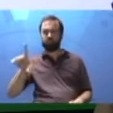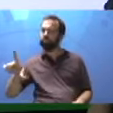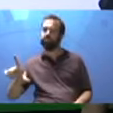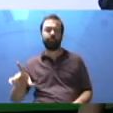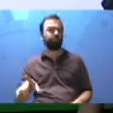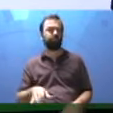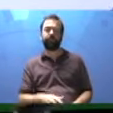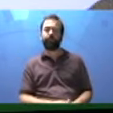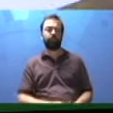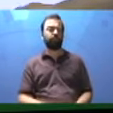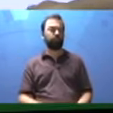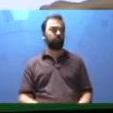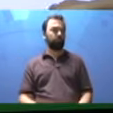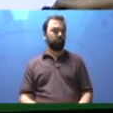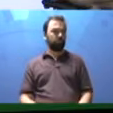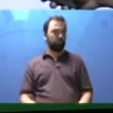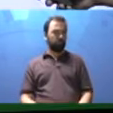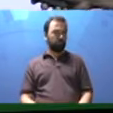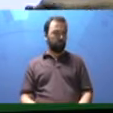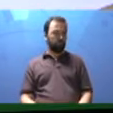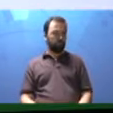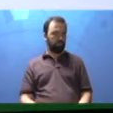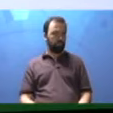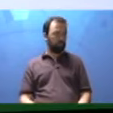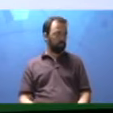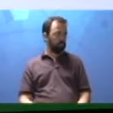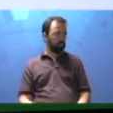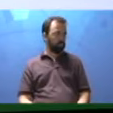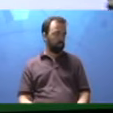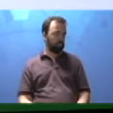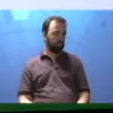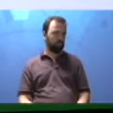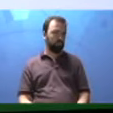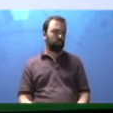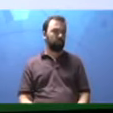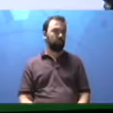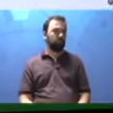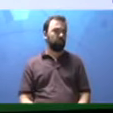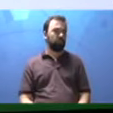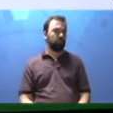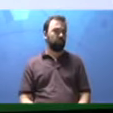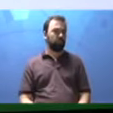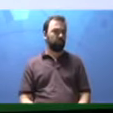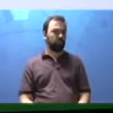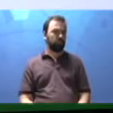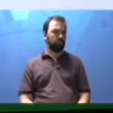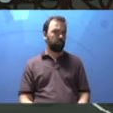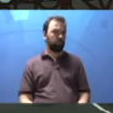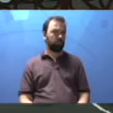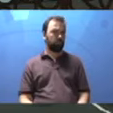é possível ver? A distância. Os espaços entre elas, não consigo ver.